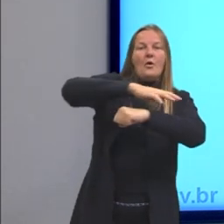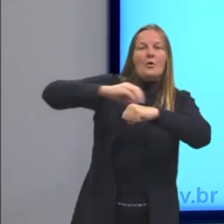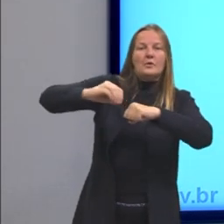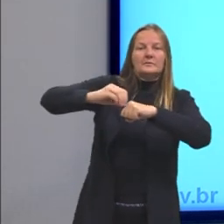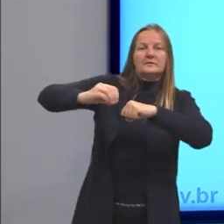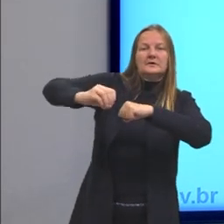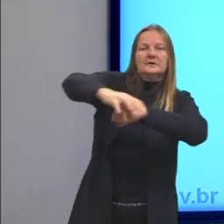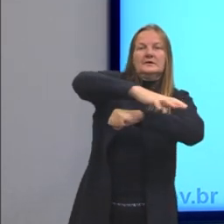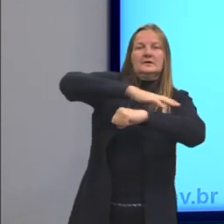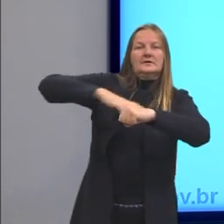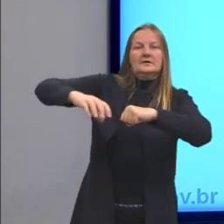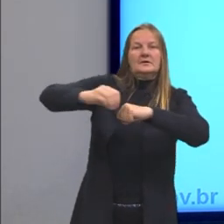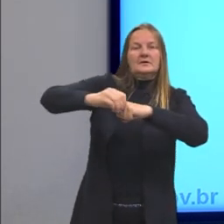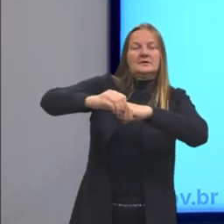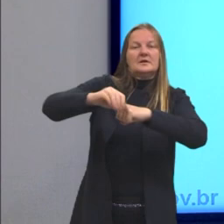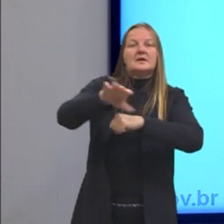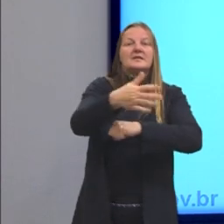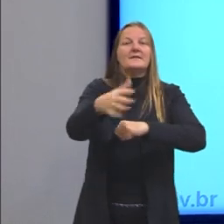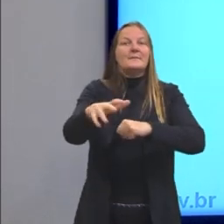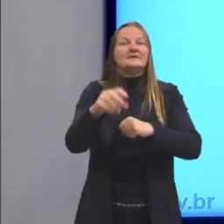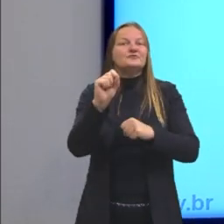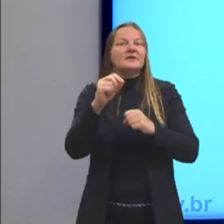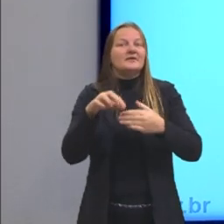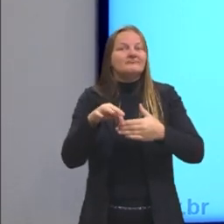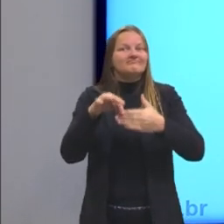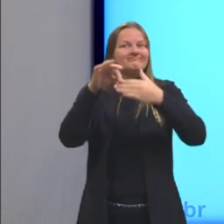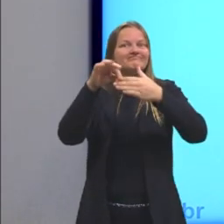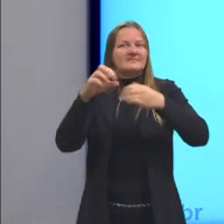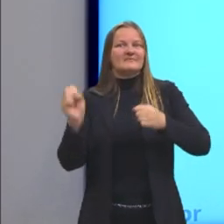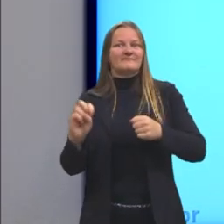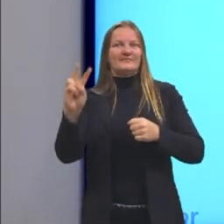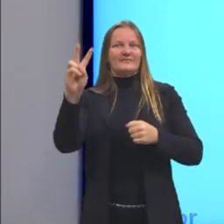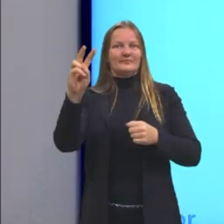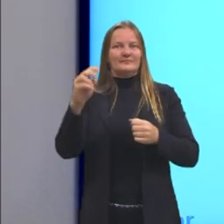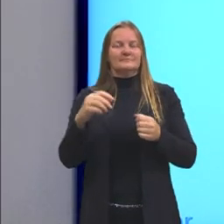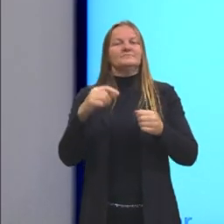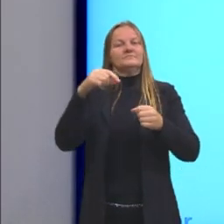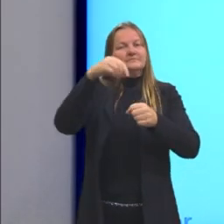depende muito do que eu quero evidenciar no átomo.